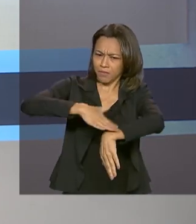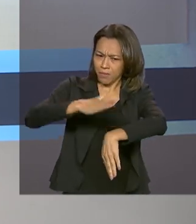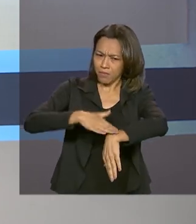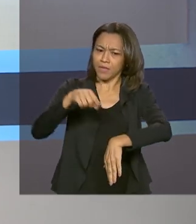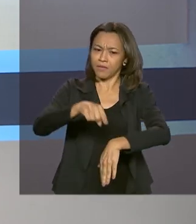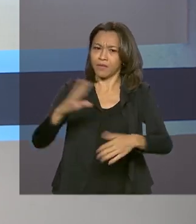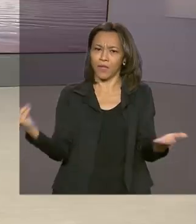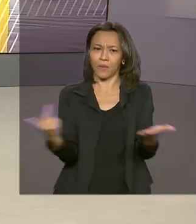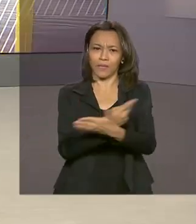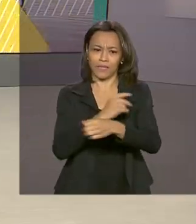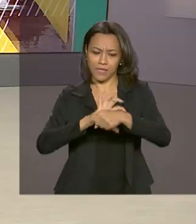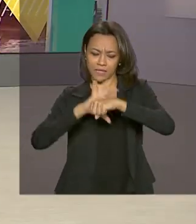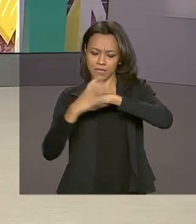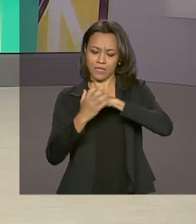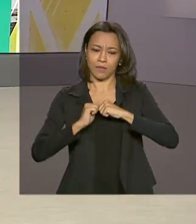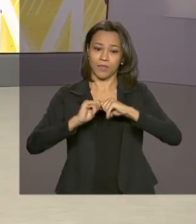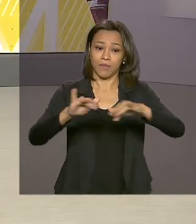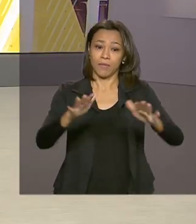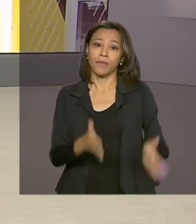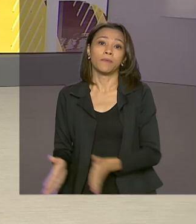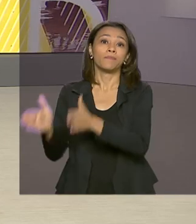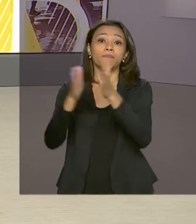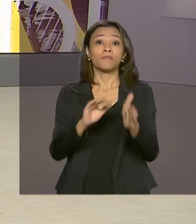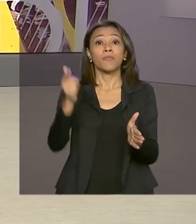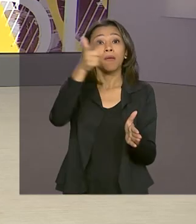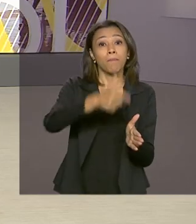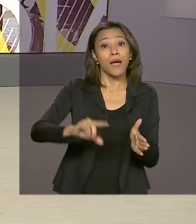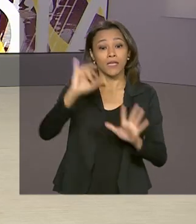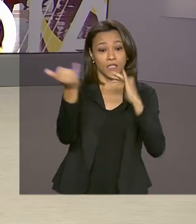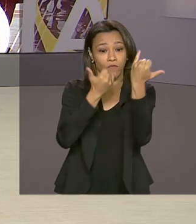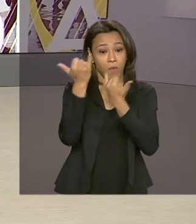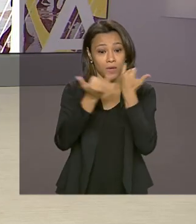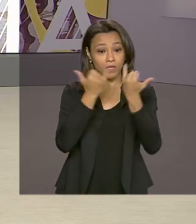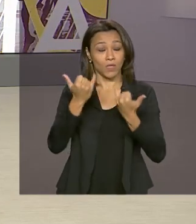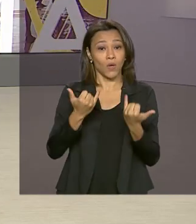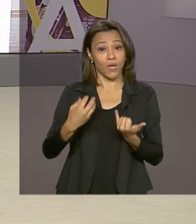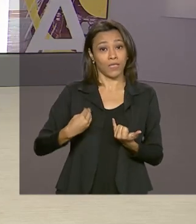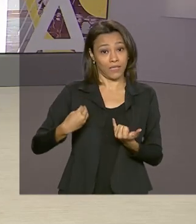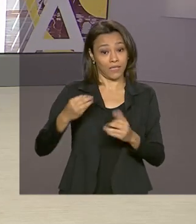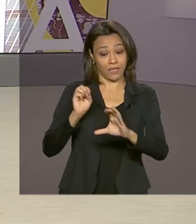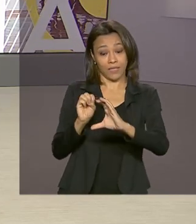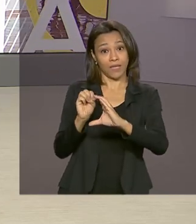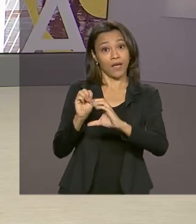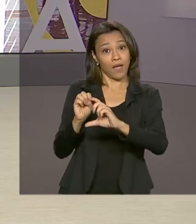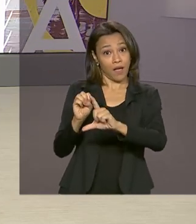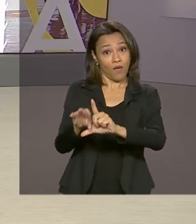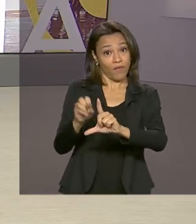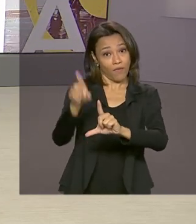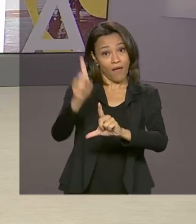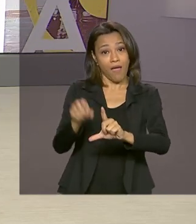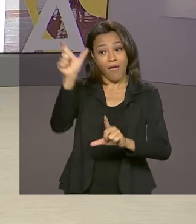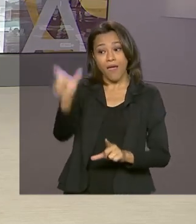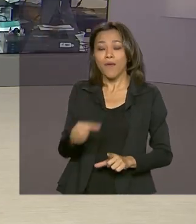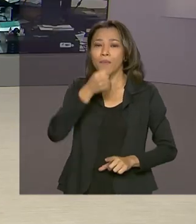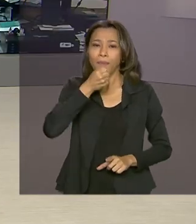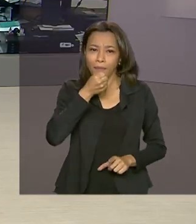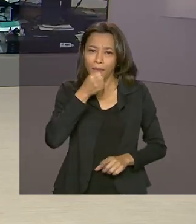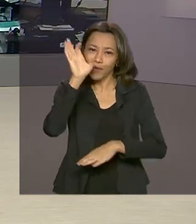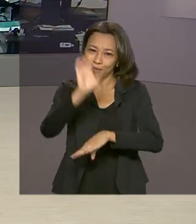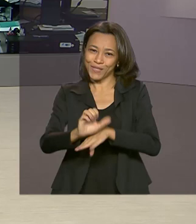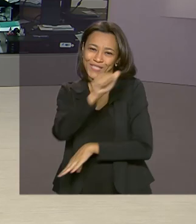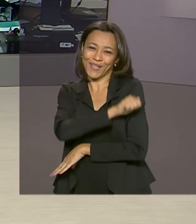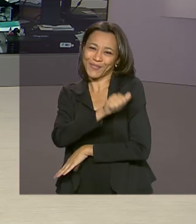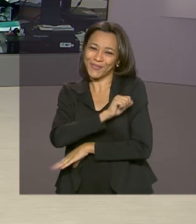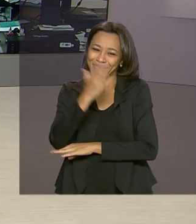de pandemia. E olha, quem tem mais informações ao vivo sobre esse apoio às empresas é Igor Santos, direto do Rio de Janeiro.